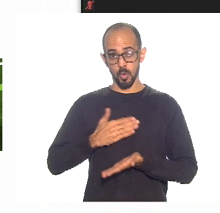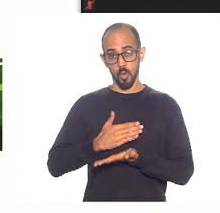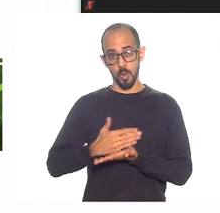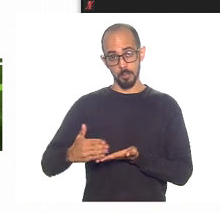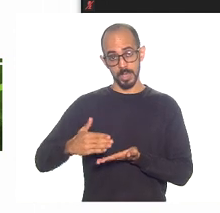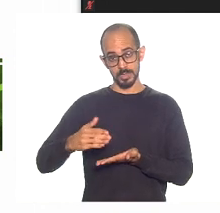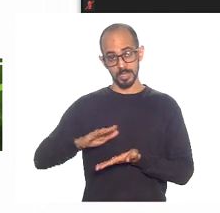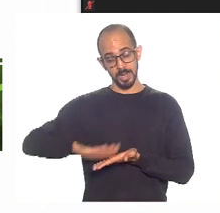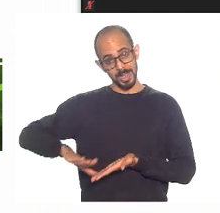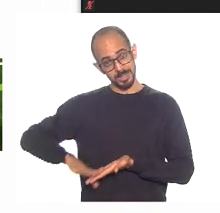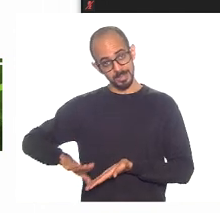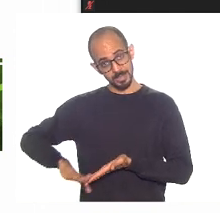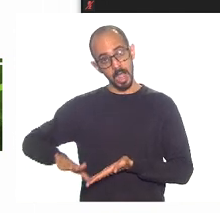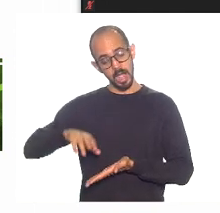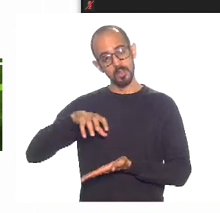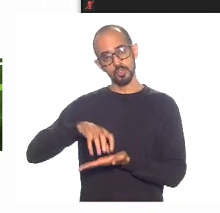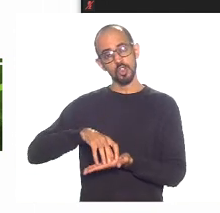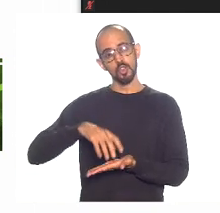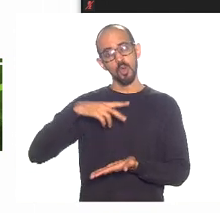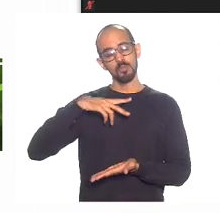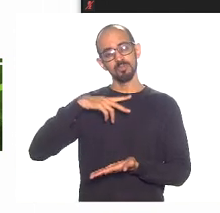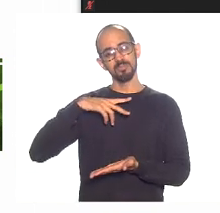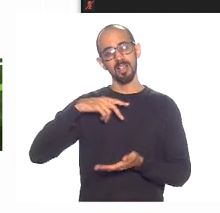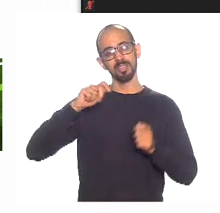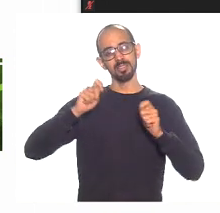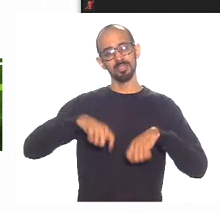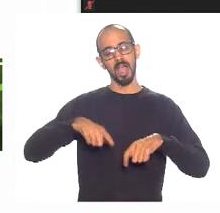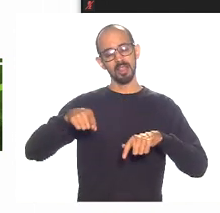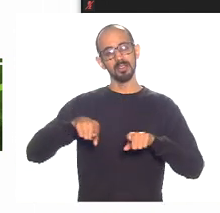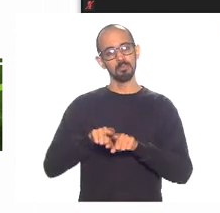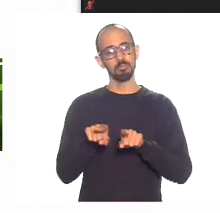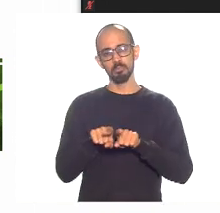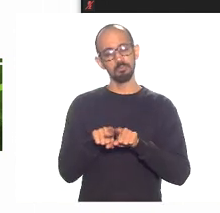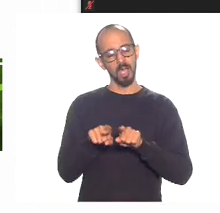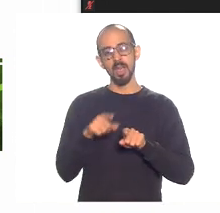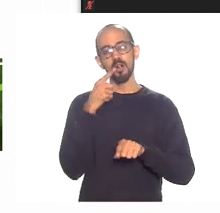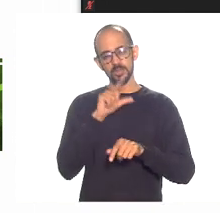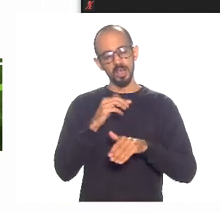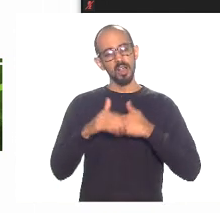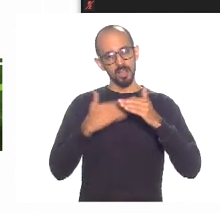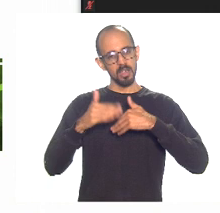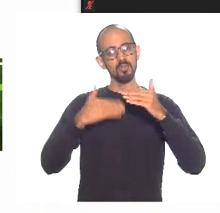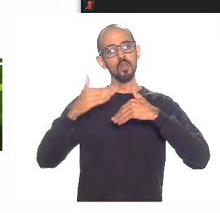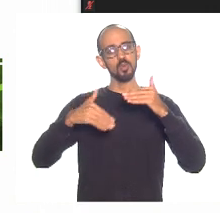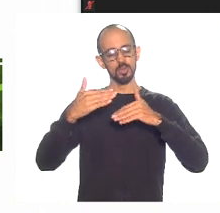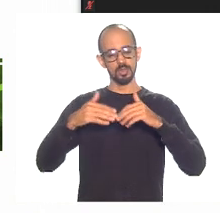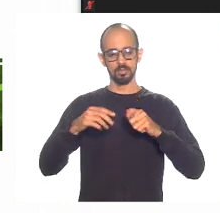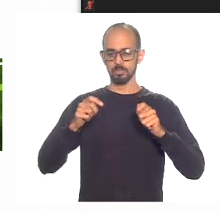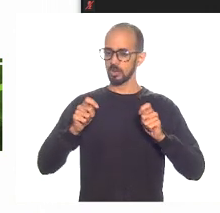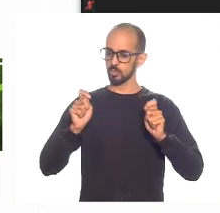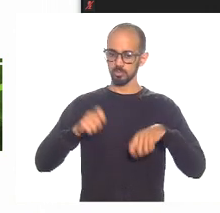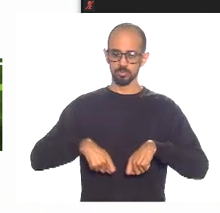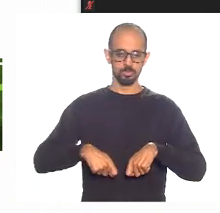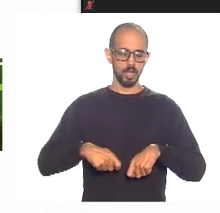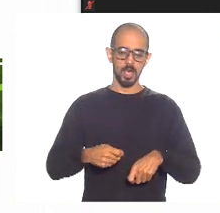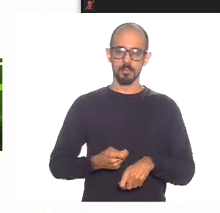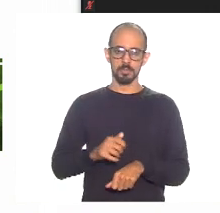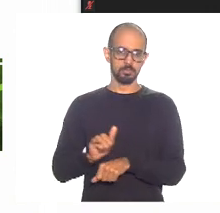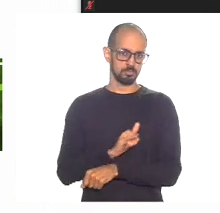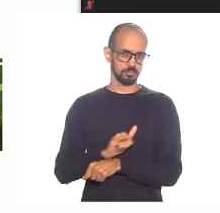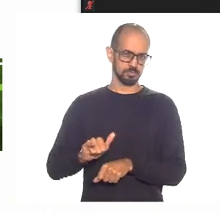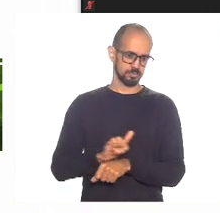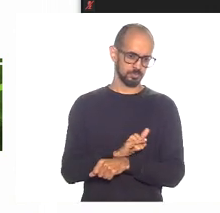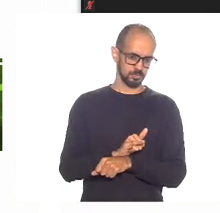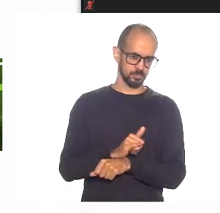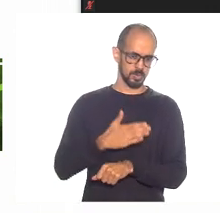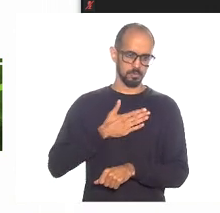setor privado responde imediatamente. E não gera inflação. Então, não tem saída. Quer dizer, na verdade, me parece que, de